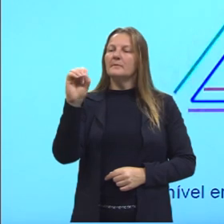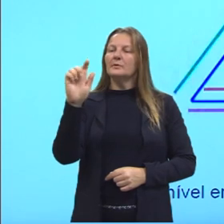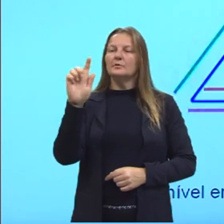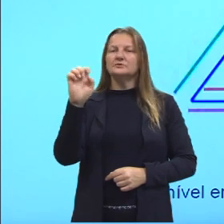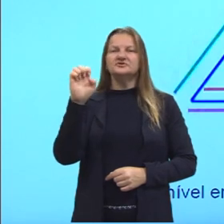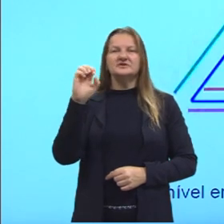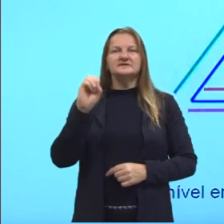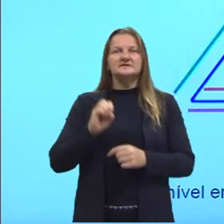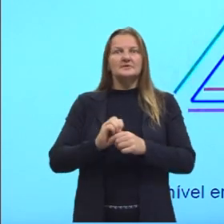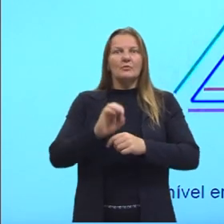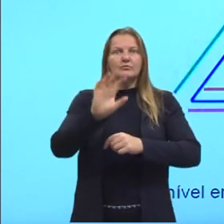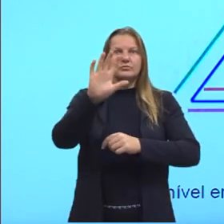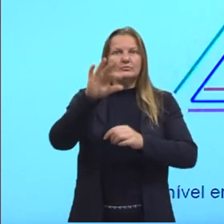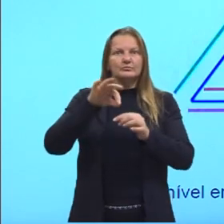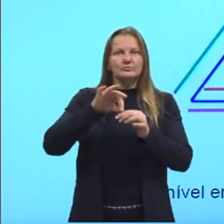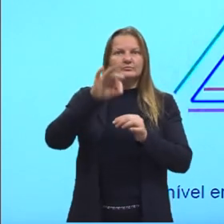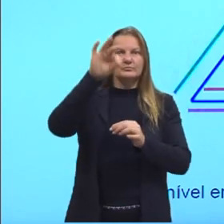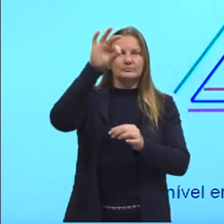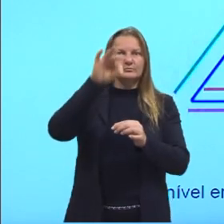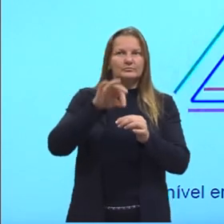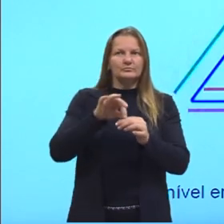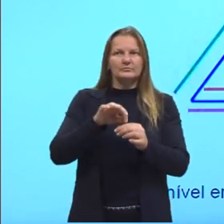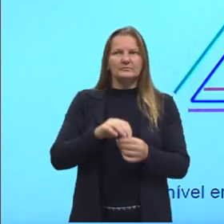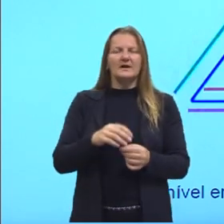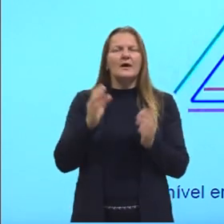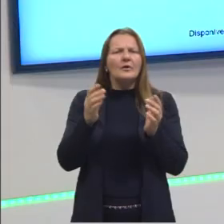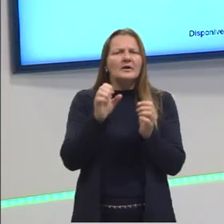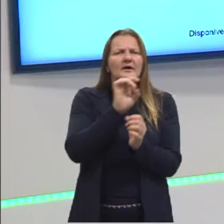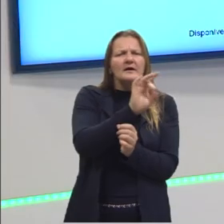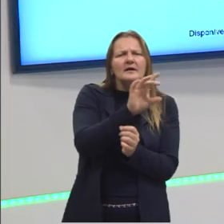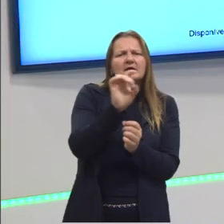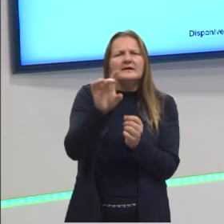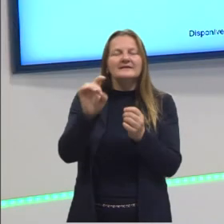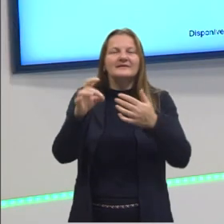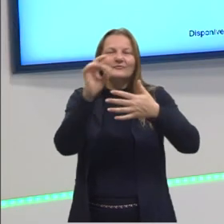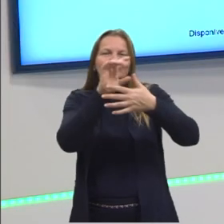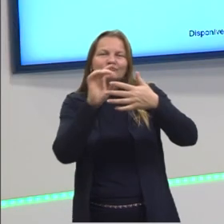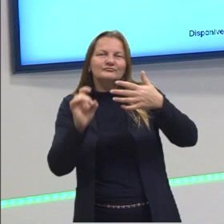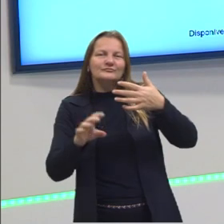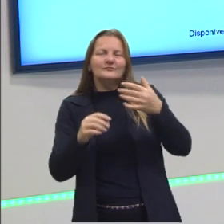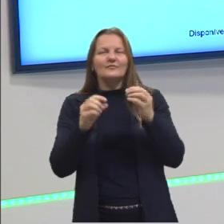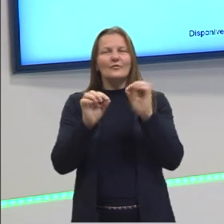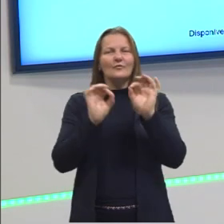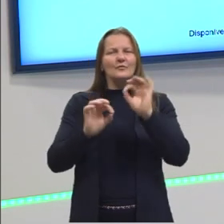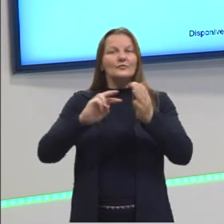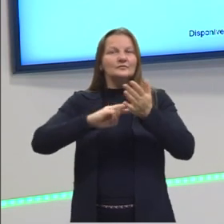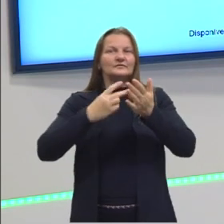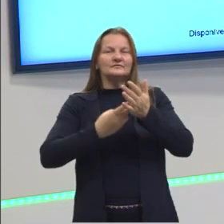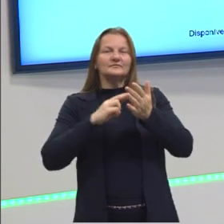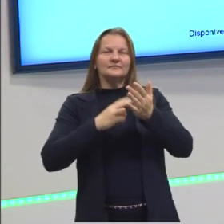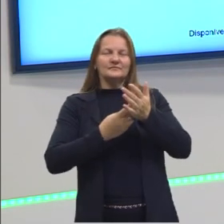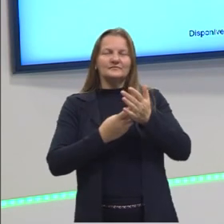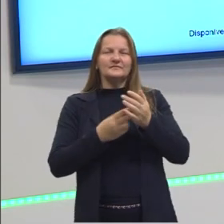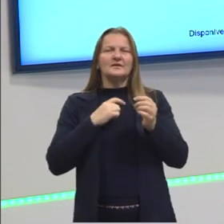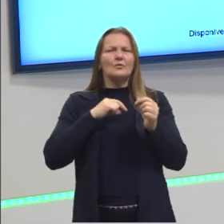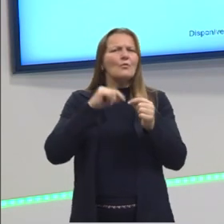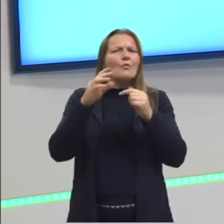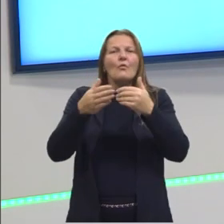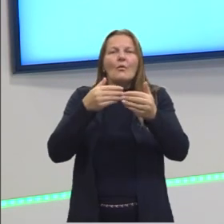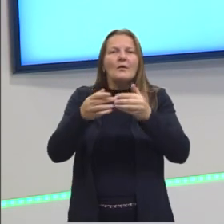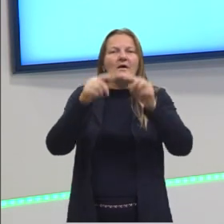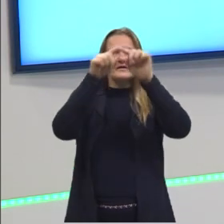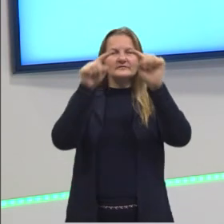agora mostrar para vocês cada um desses elementos, o que eles significam em um triângulo retângulo qualquer.